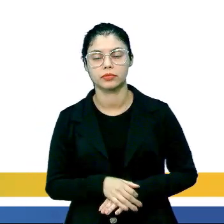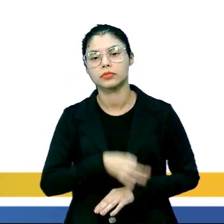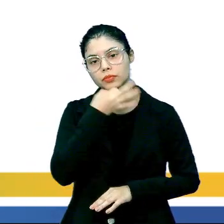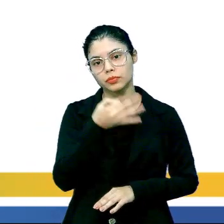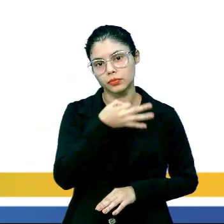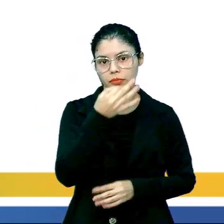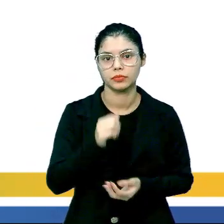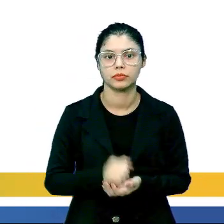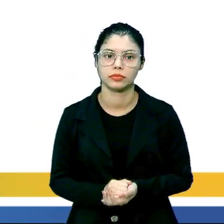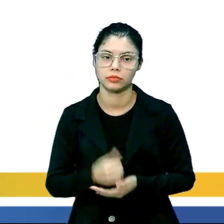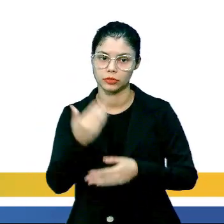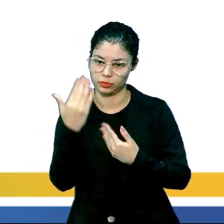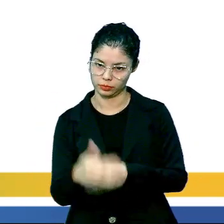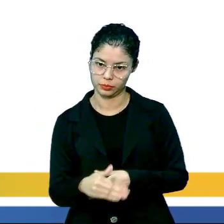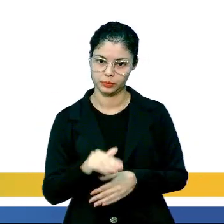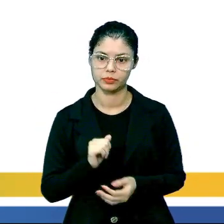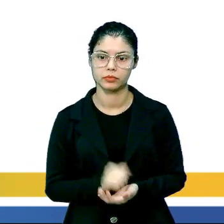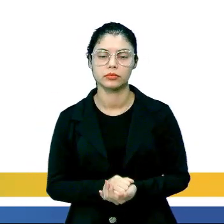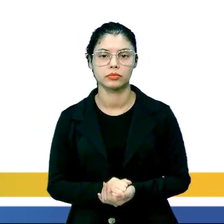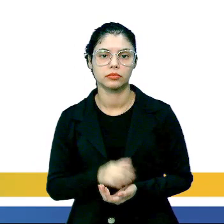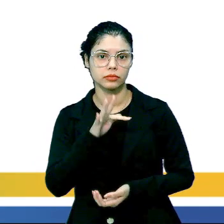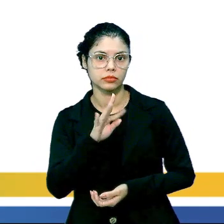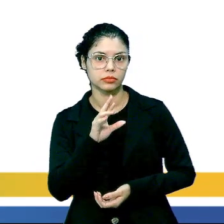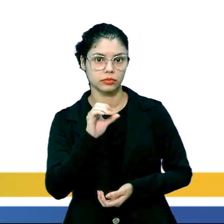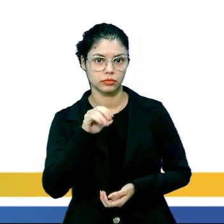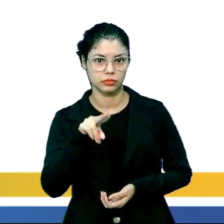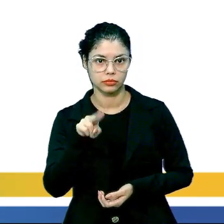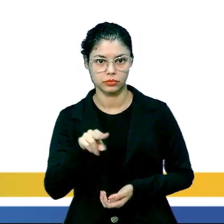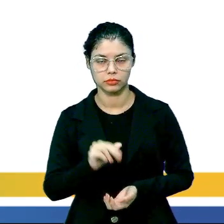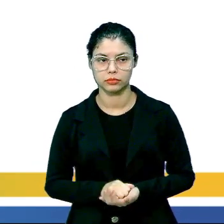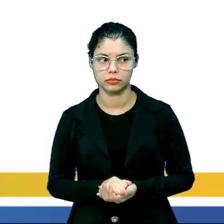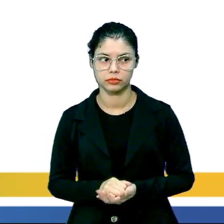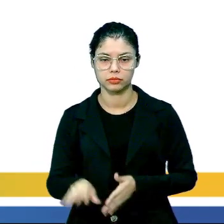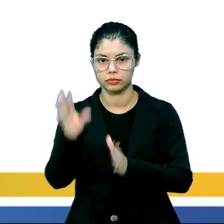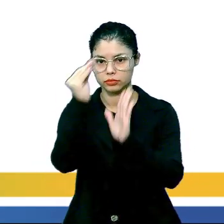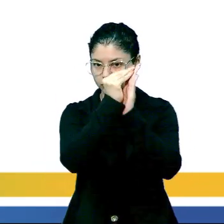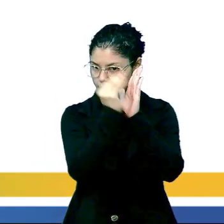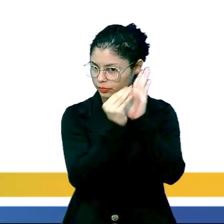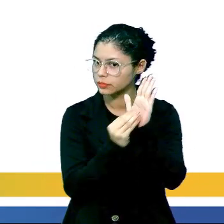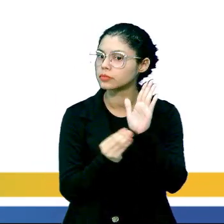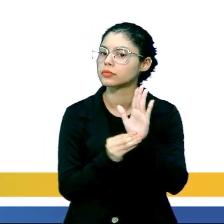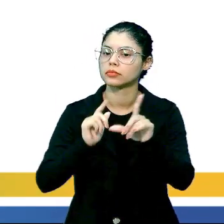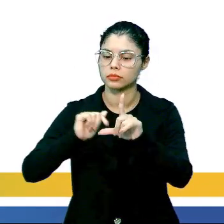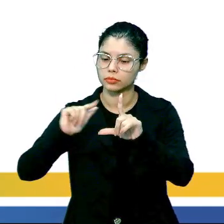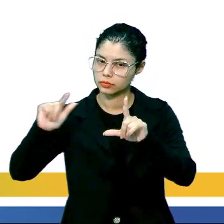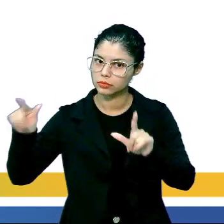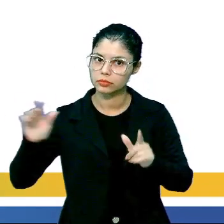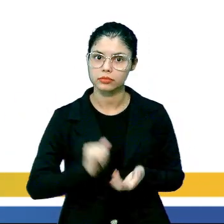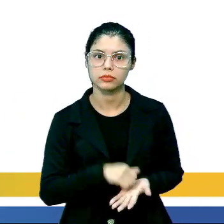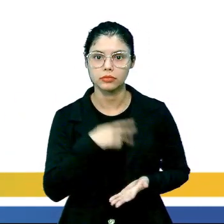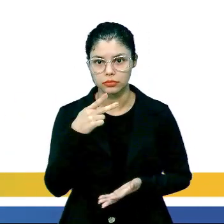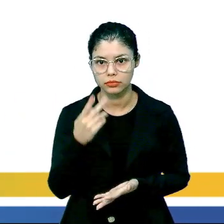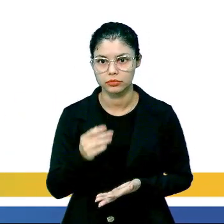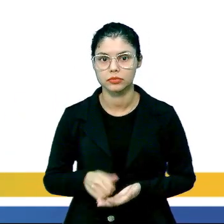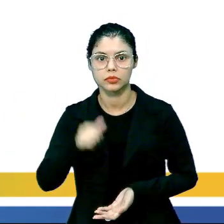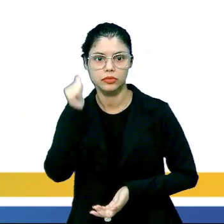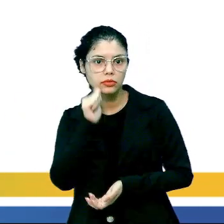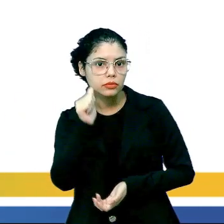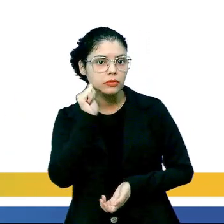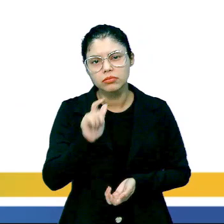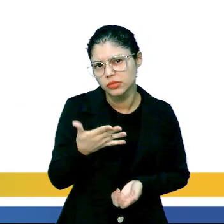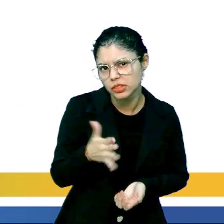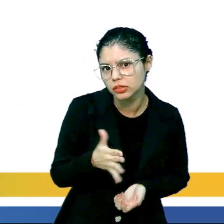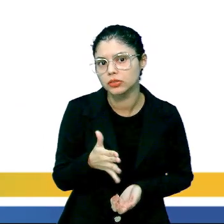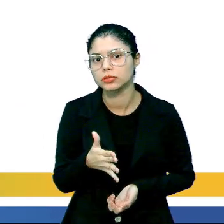argumento de prova, e aí a minha fonte é a ONU, eu trago dados estatísticos, que ele diz assim, mulheres